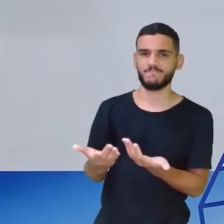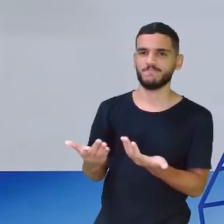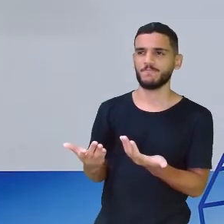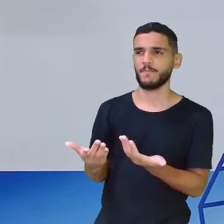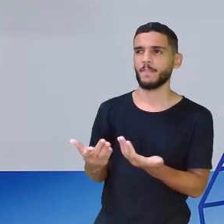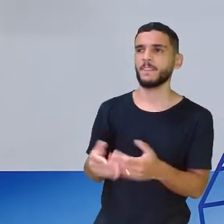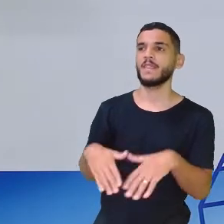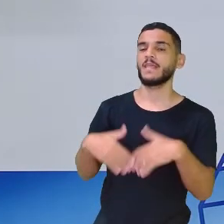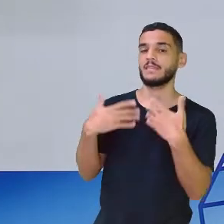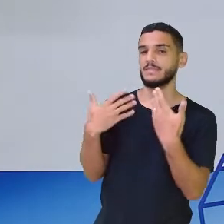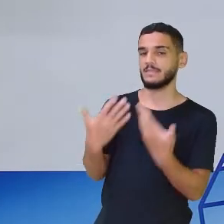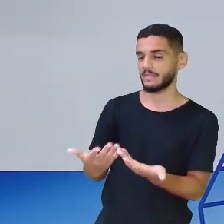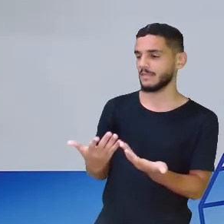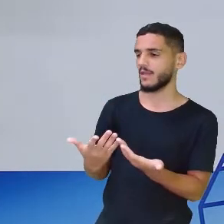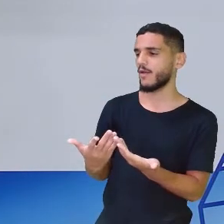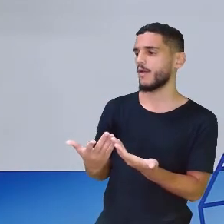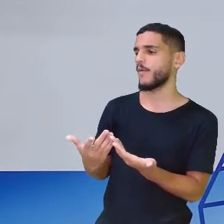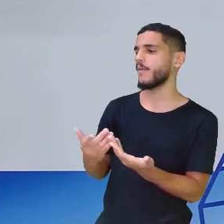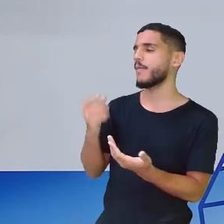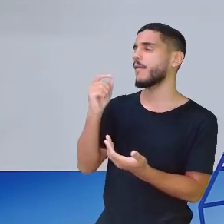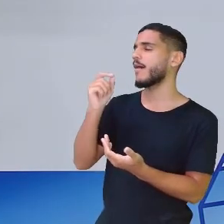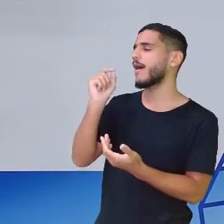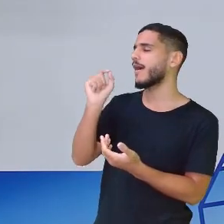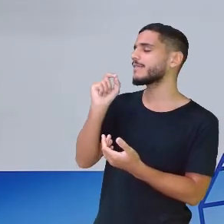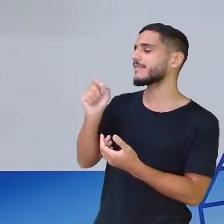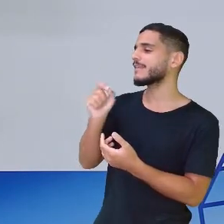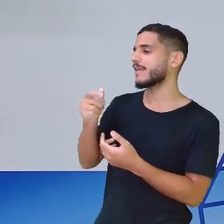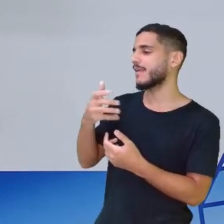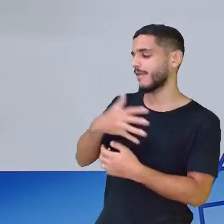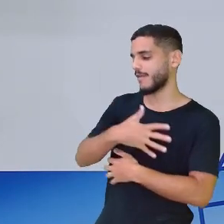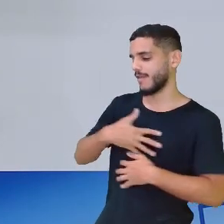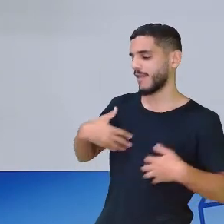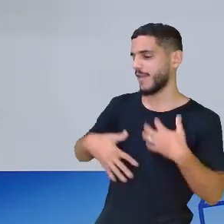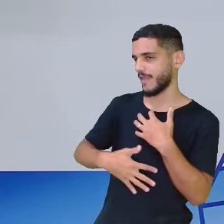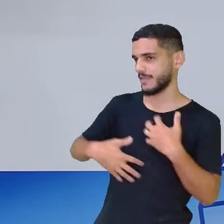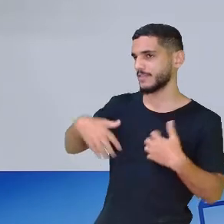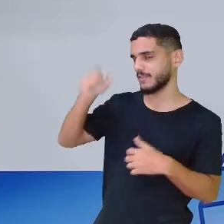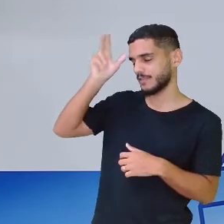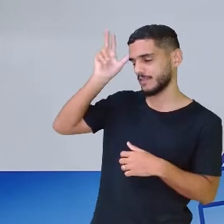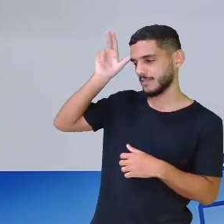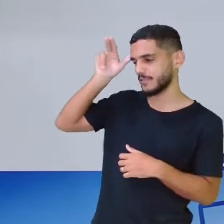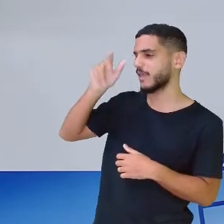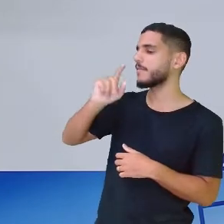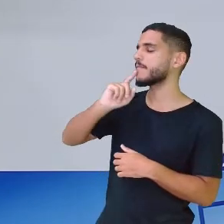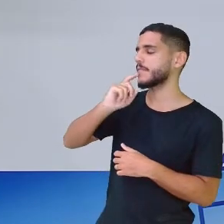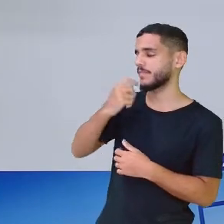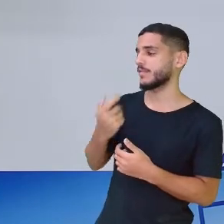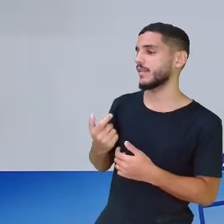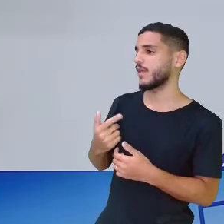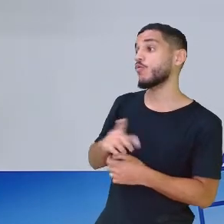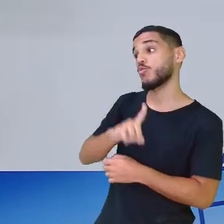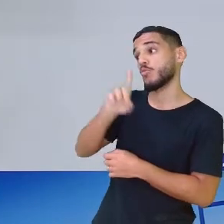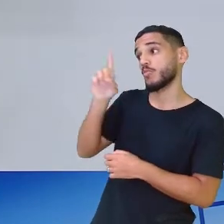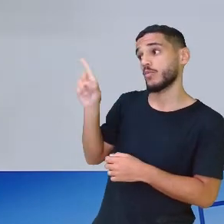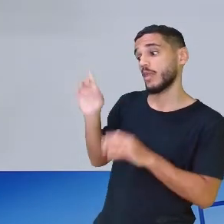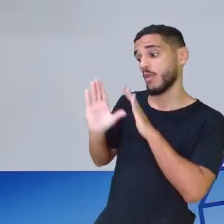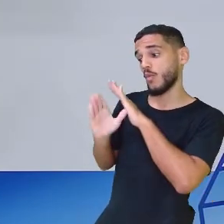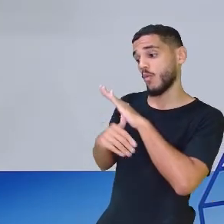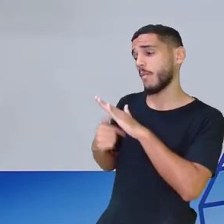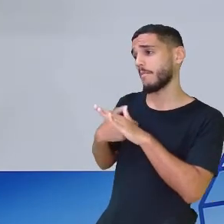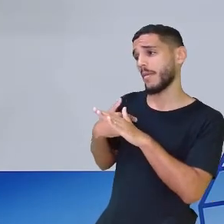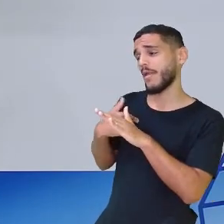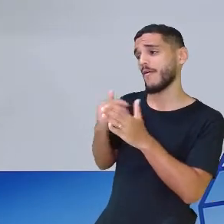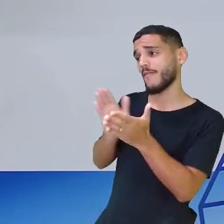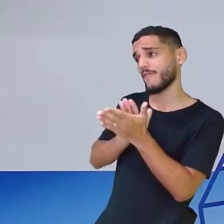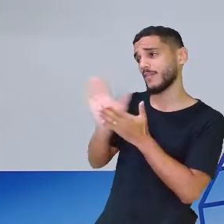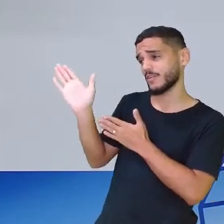ver então quem foi que a zebra acusou. No dia dos fatos, eu estava fora. A visitar o